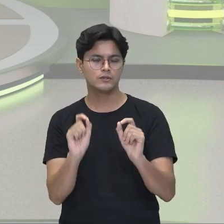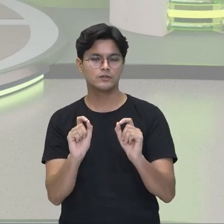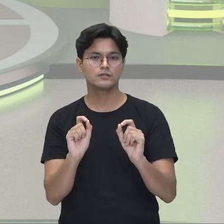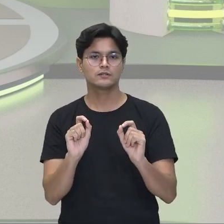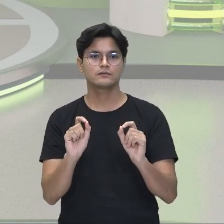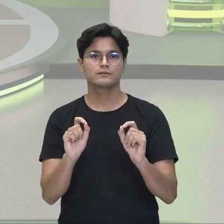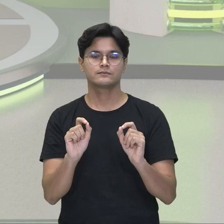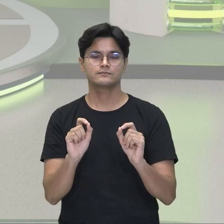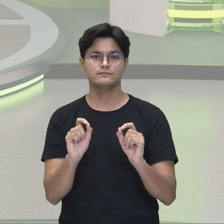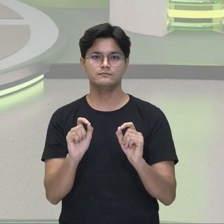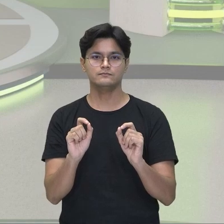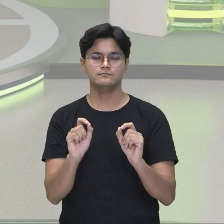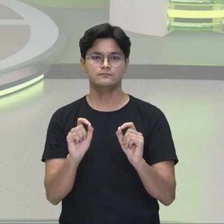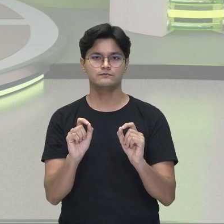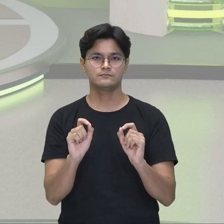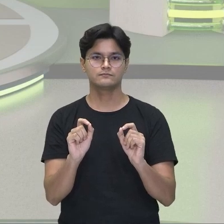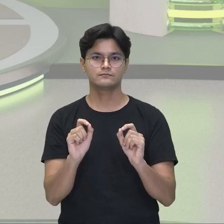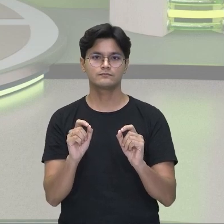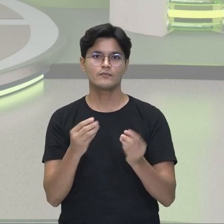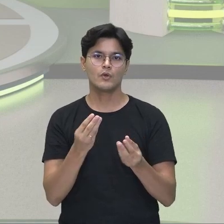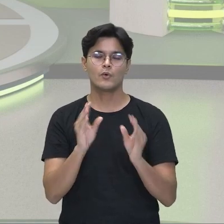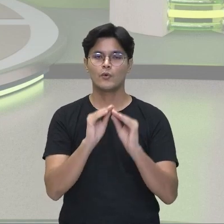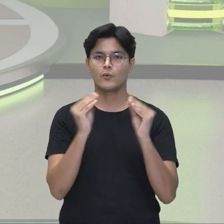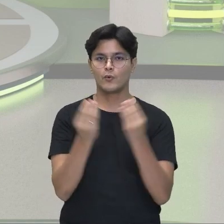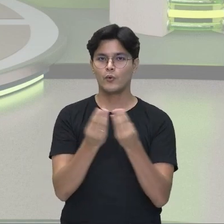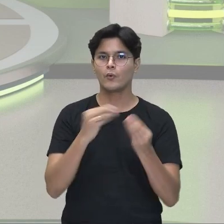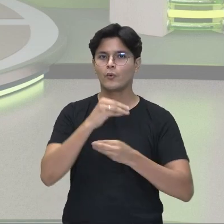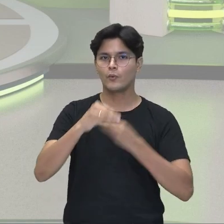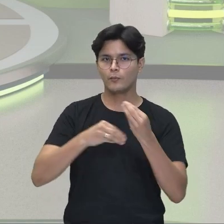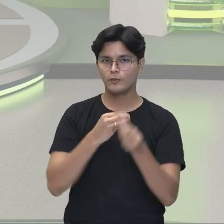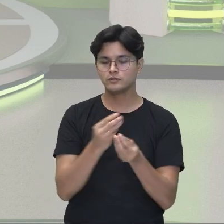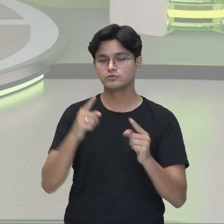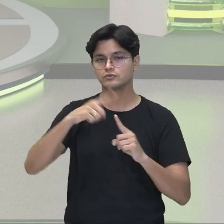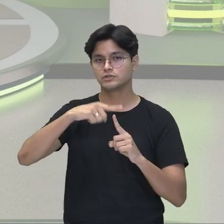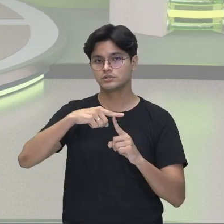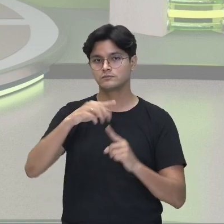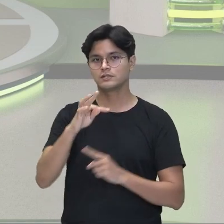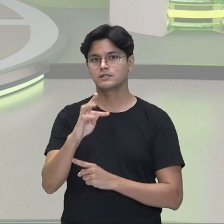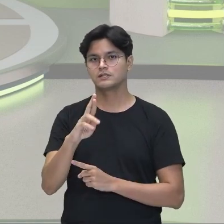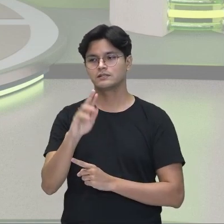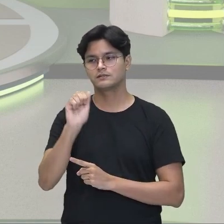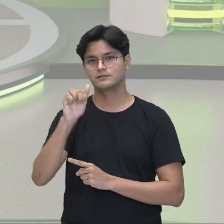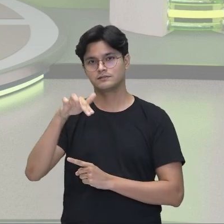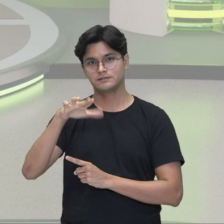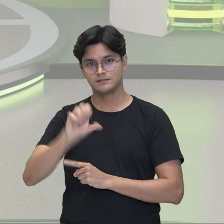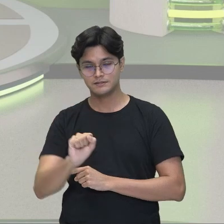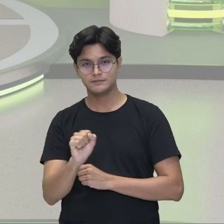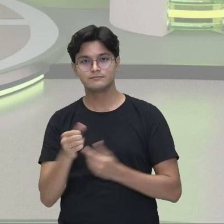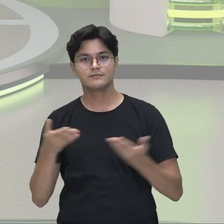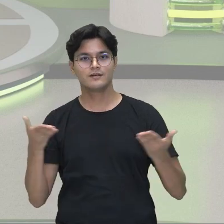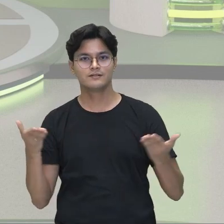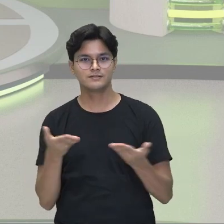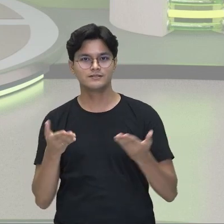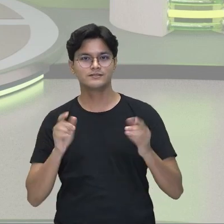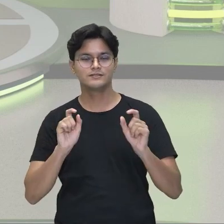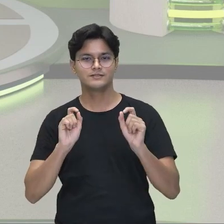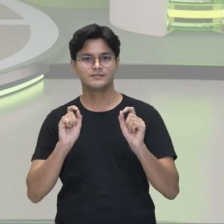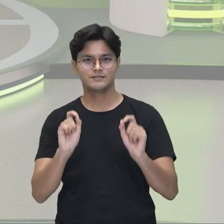composto como sendo trans, ok? Agora, gente vai